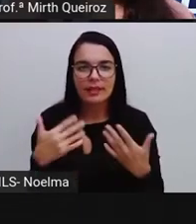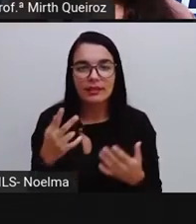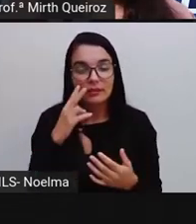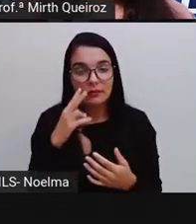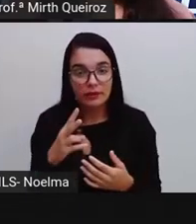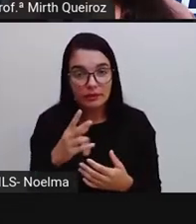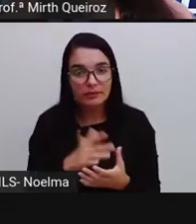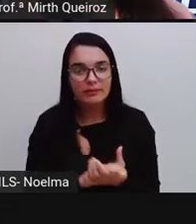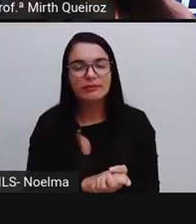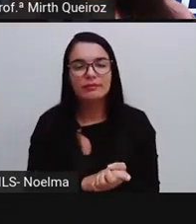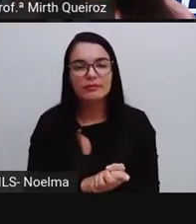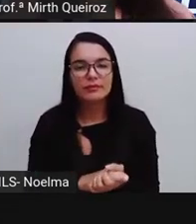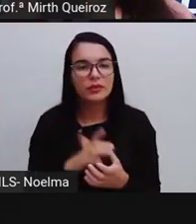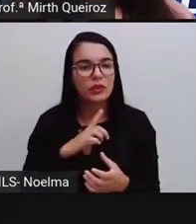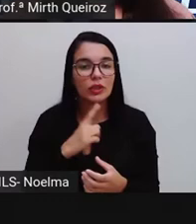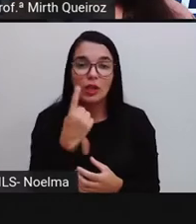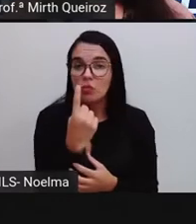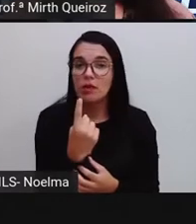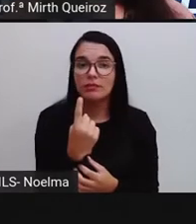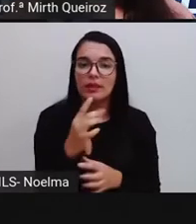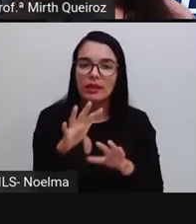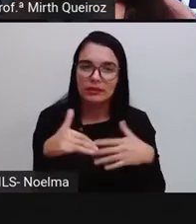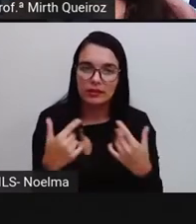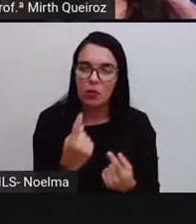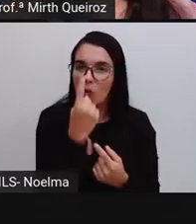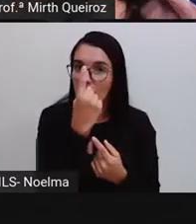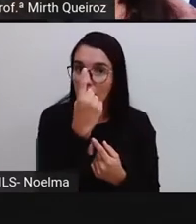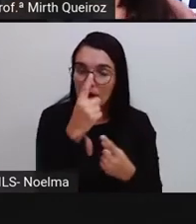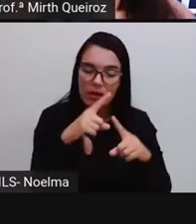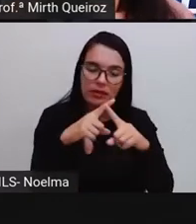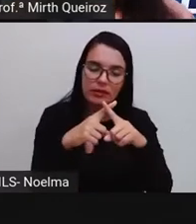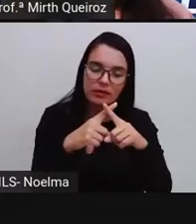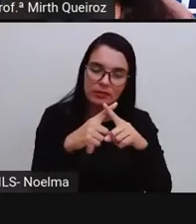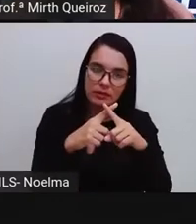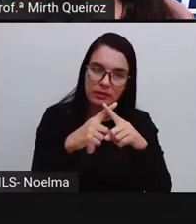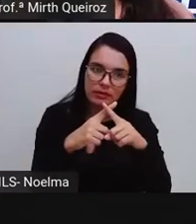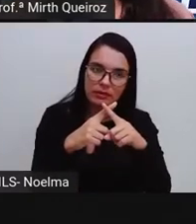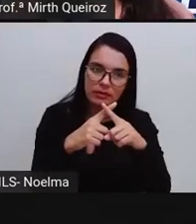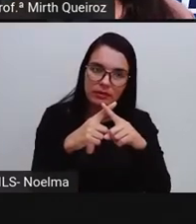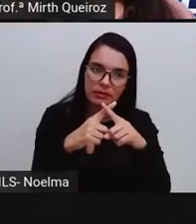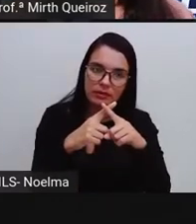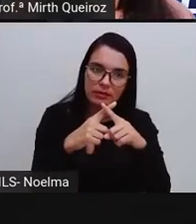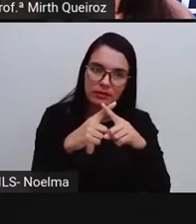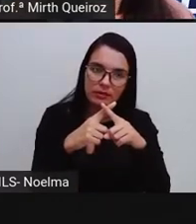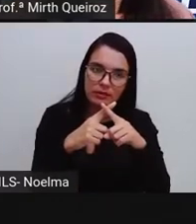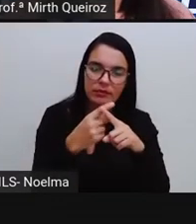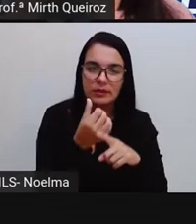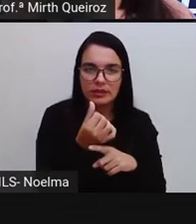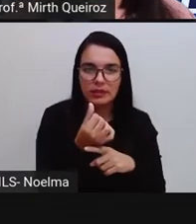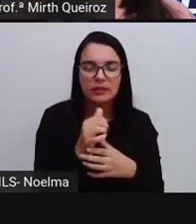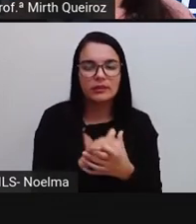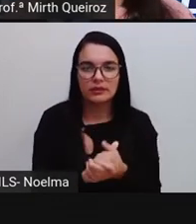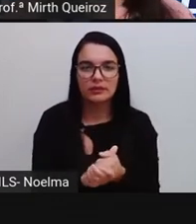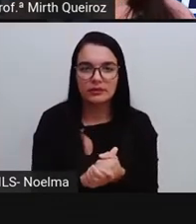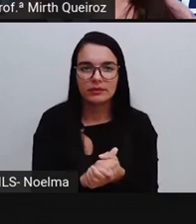uma bolinha? Só uma face, né? Então, uma do espaço amostral amostral seria seis.